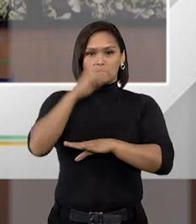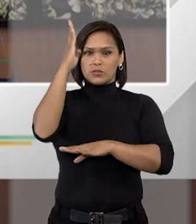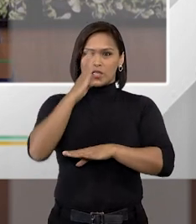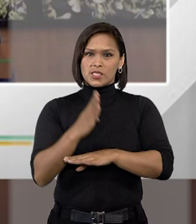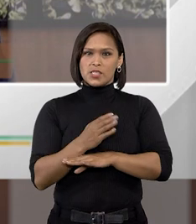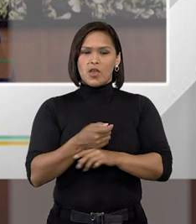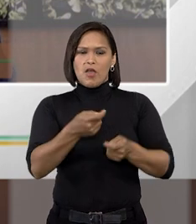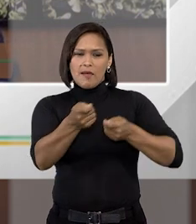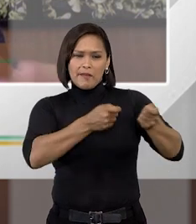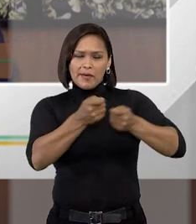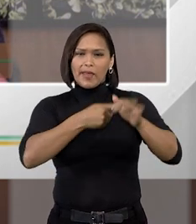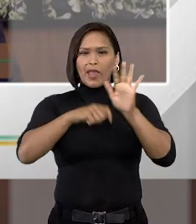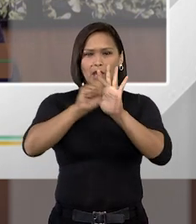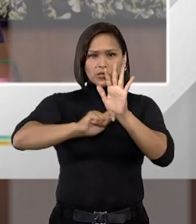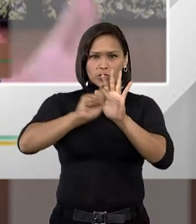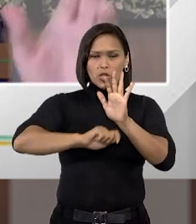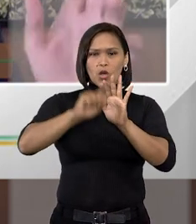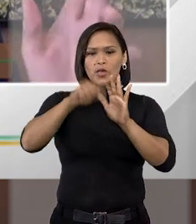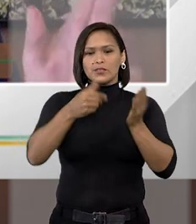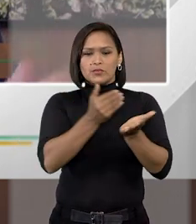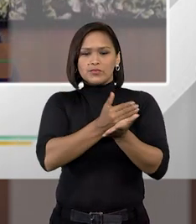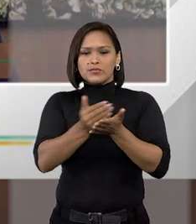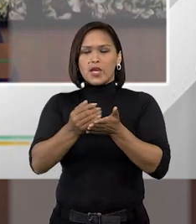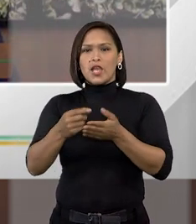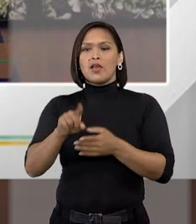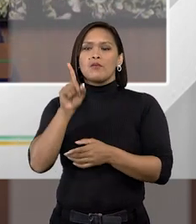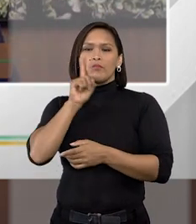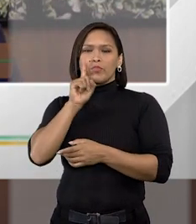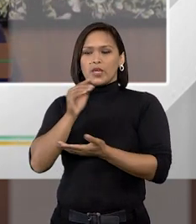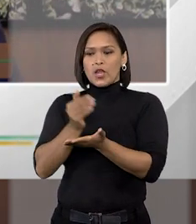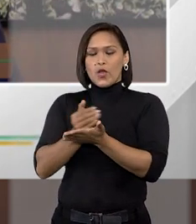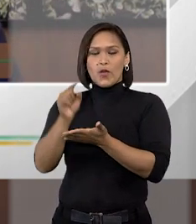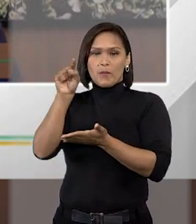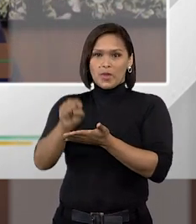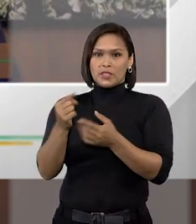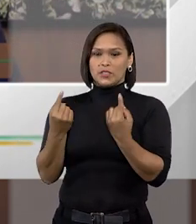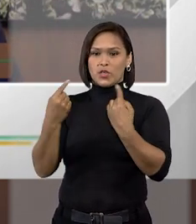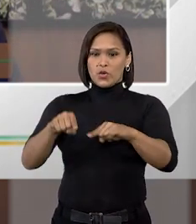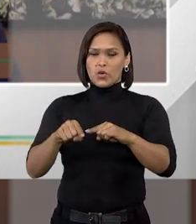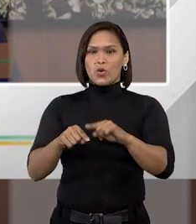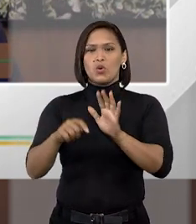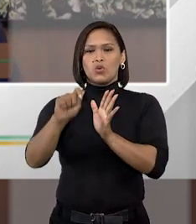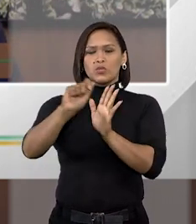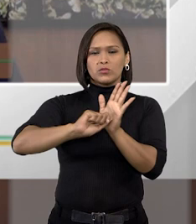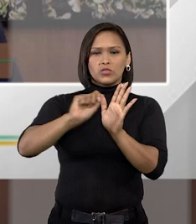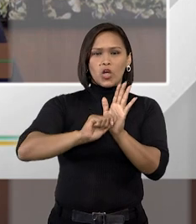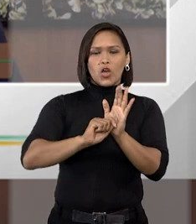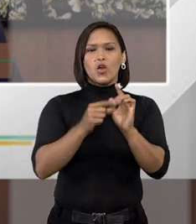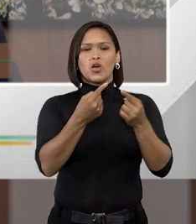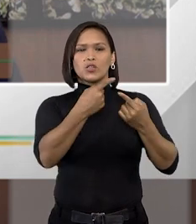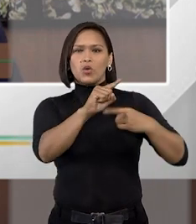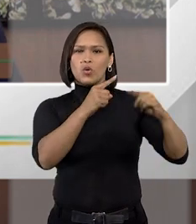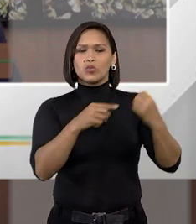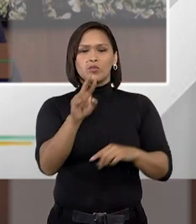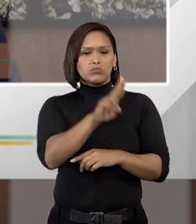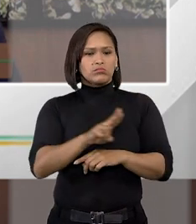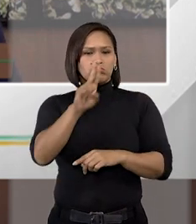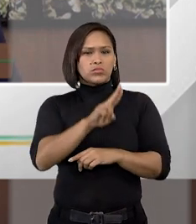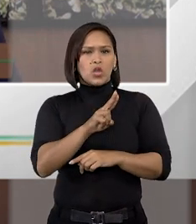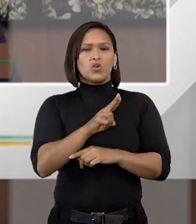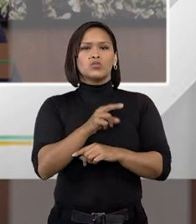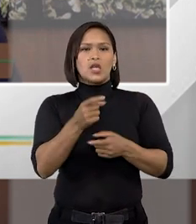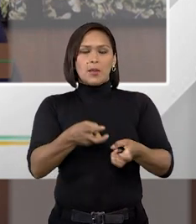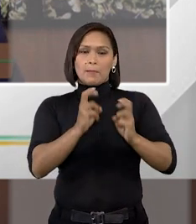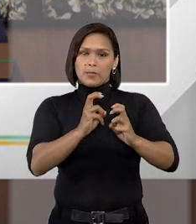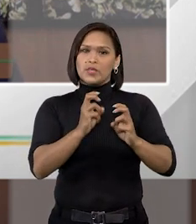a guerra às drogas. Essa guerra que começa nos Estados Unidos, contra substâncias entorpecentes, contra seus usuários, geralmente